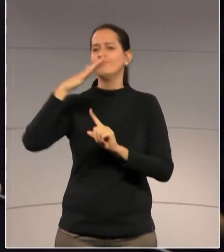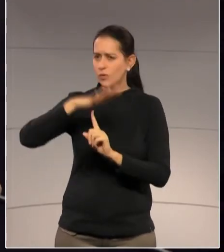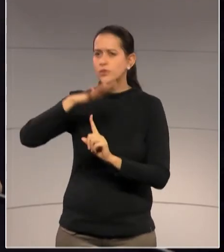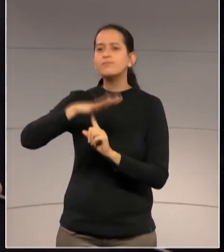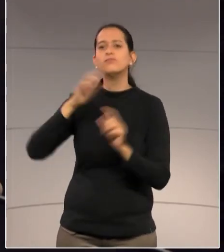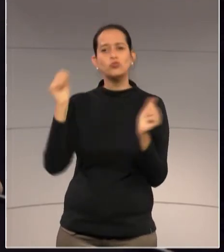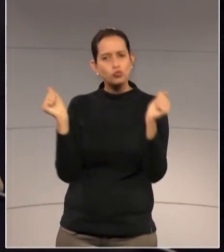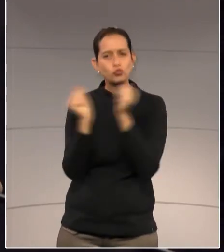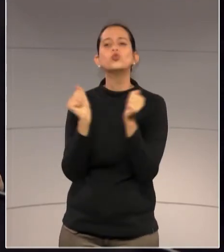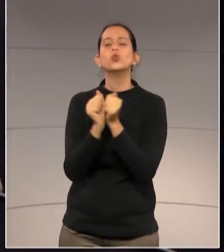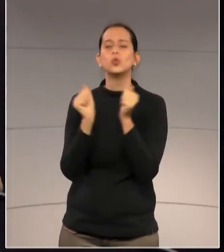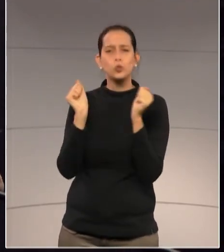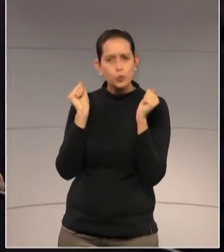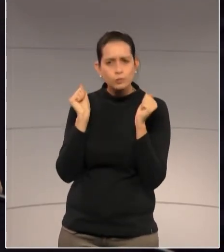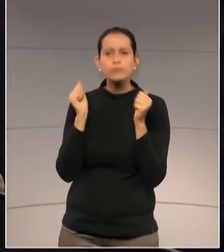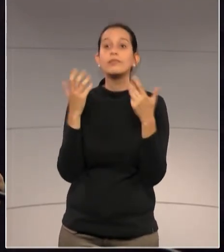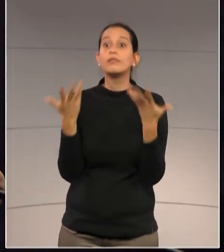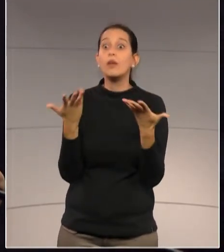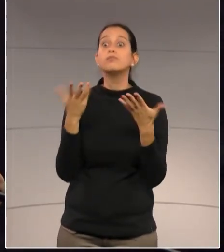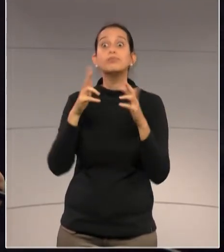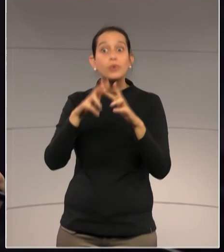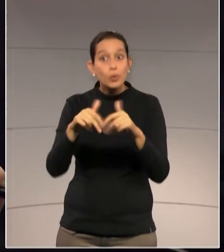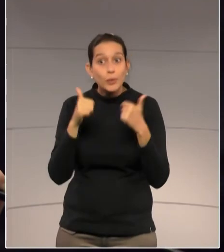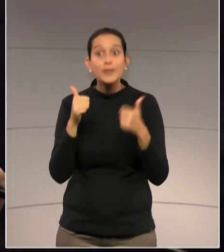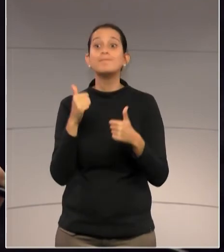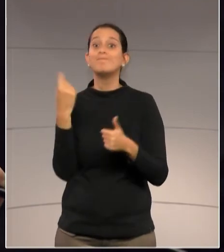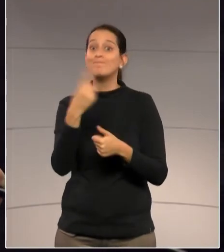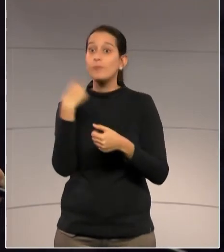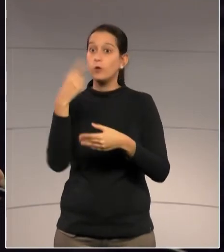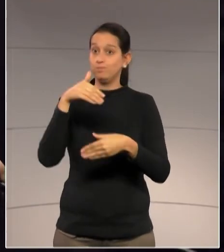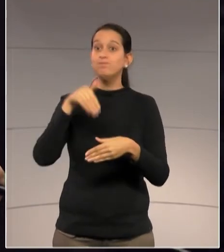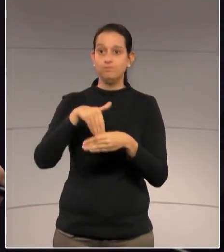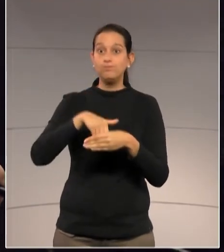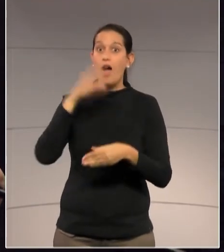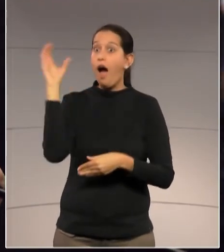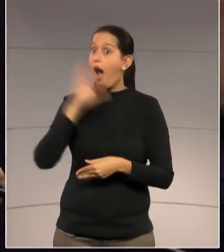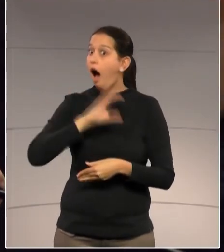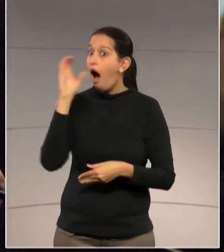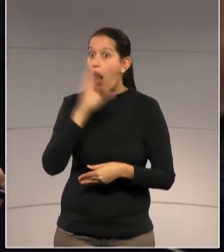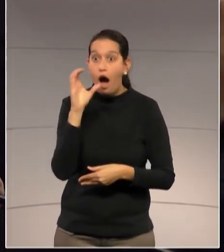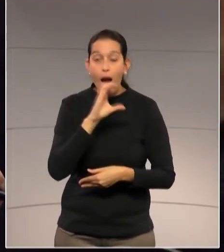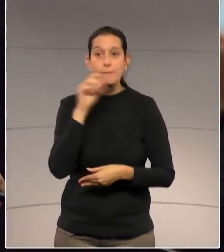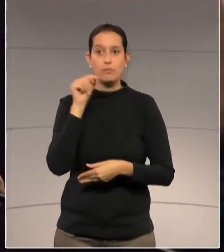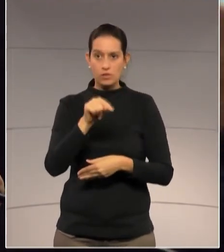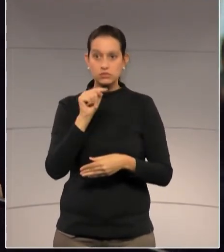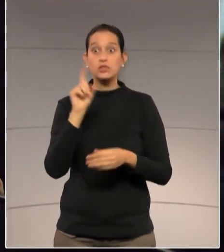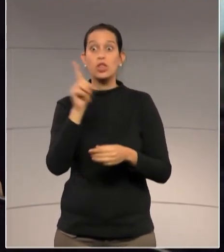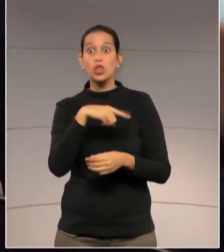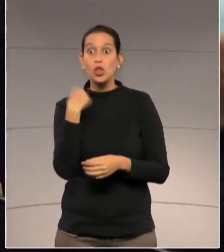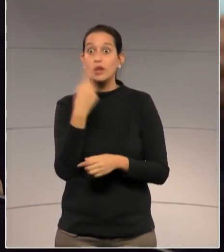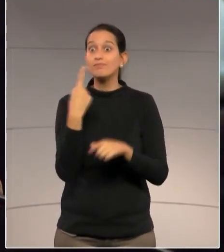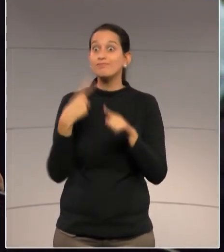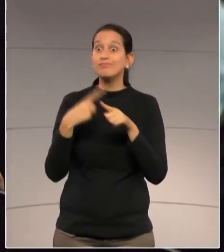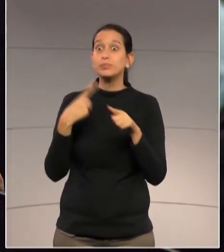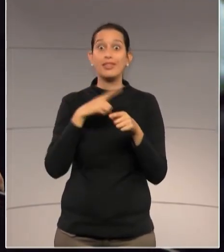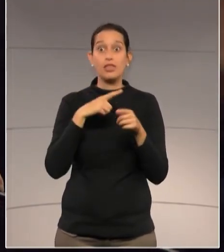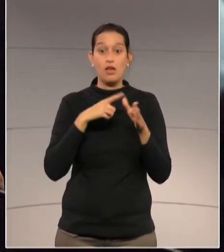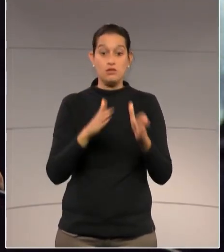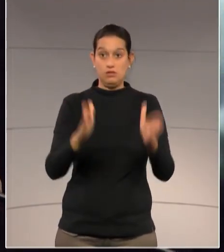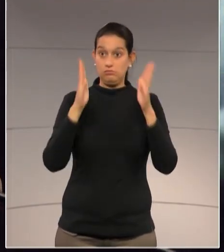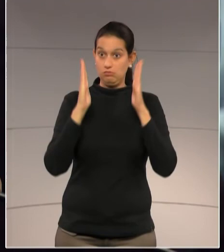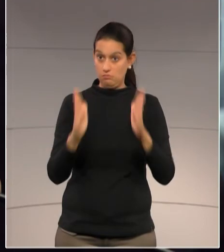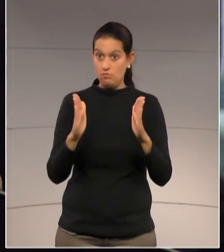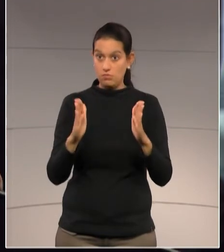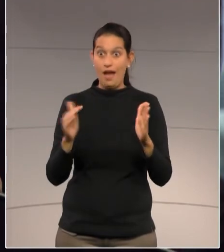magnitude, e que possamos votar com uma certa celeridade, principalmente porque nós temos casos para tal e o Paraná vai